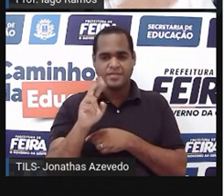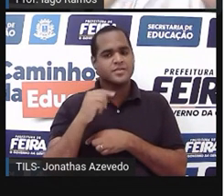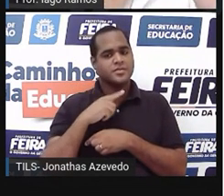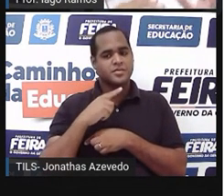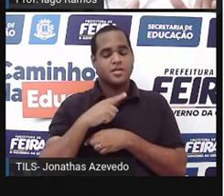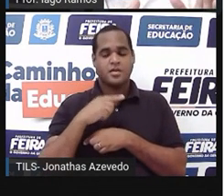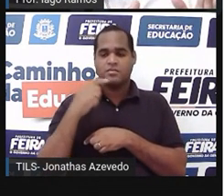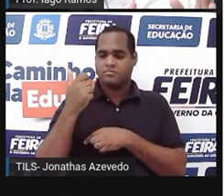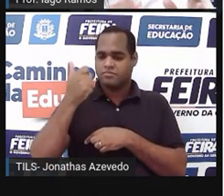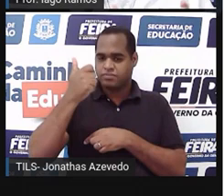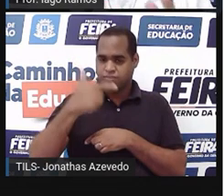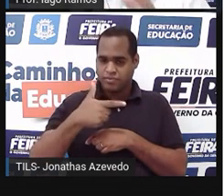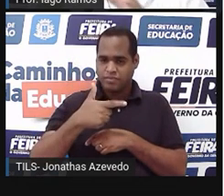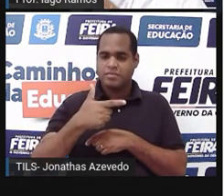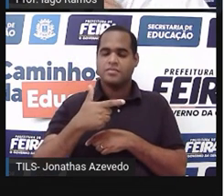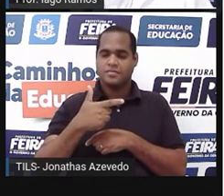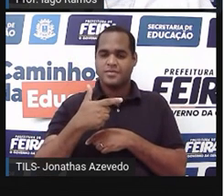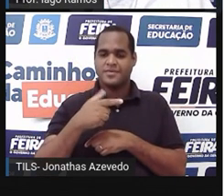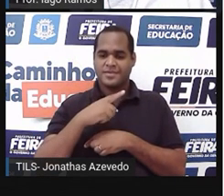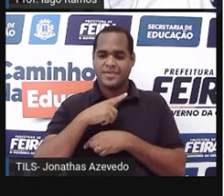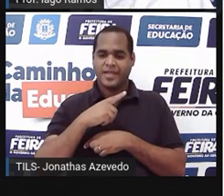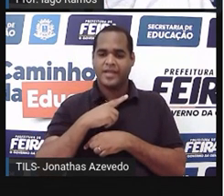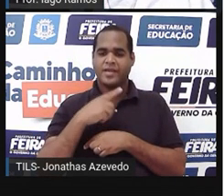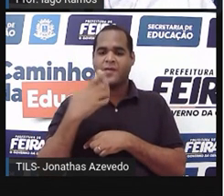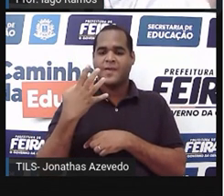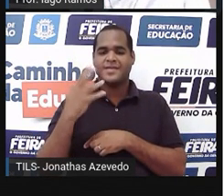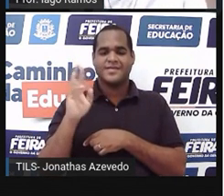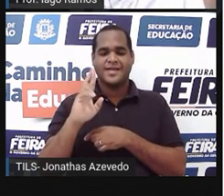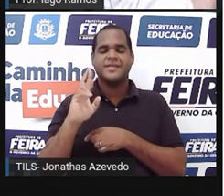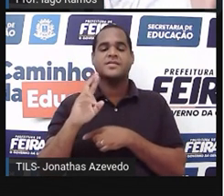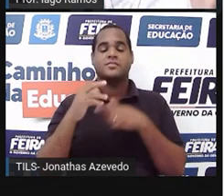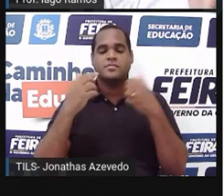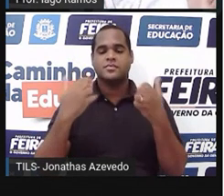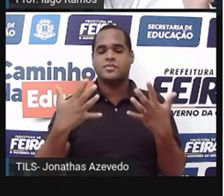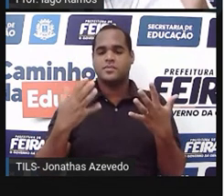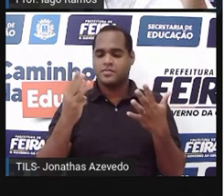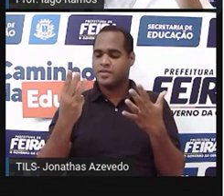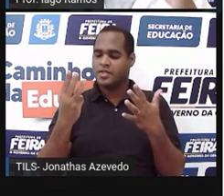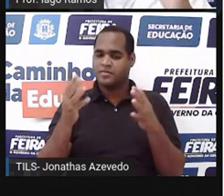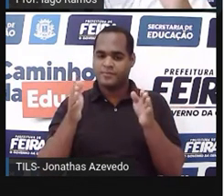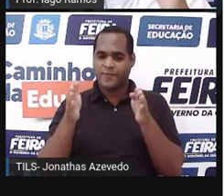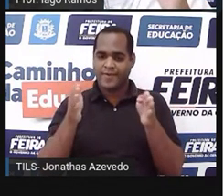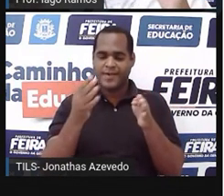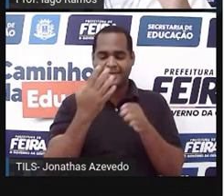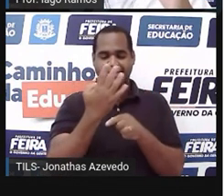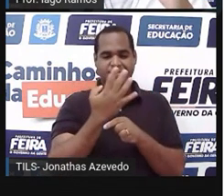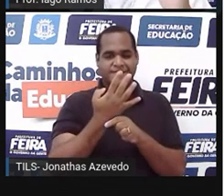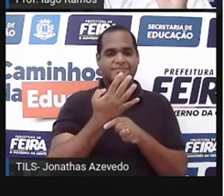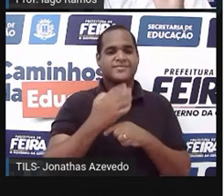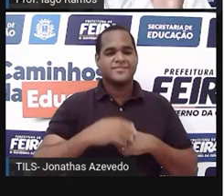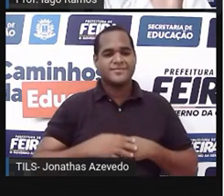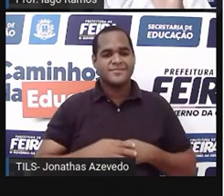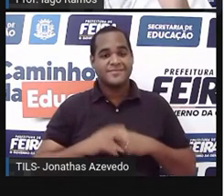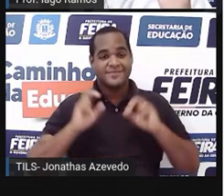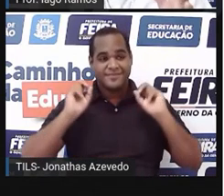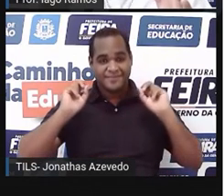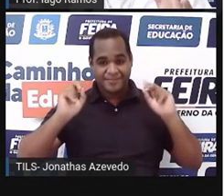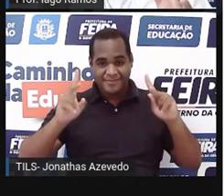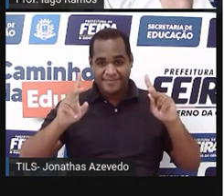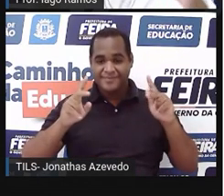e ao mesmo tempo é menor do que 4 reais. Então, fica entre 3 e 4. Beleza?